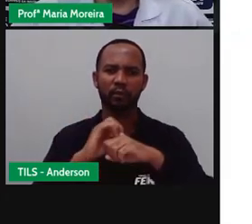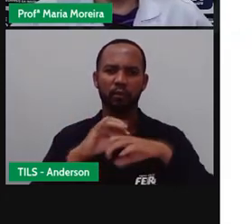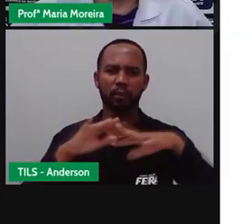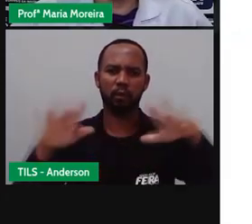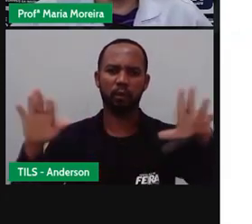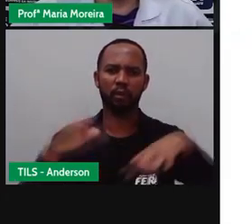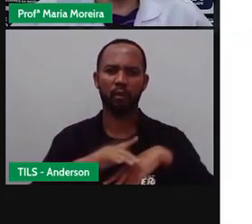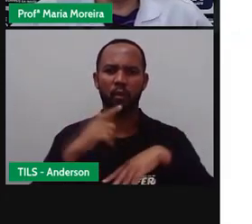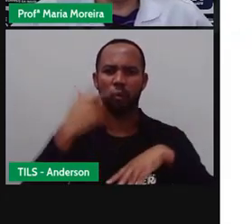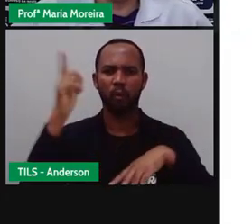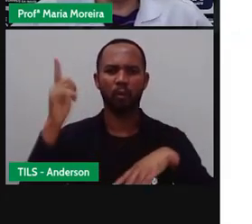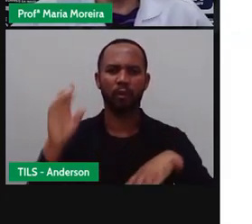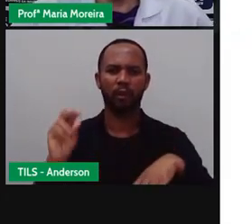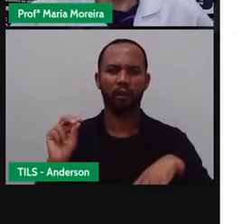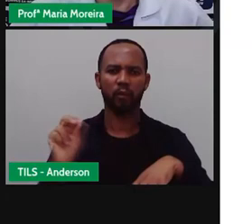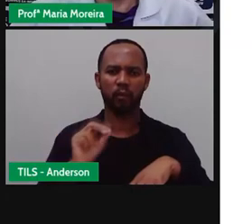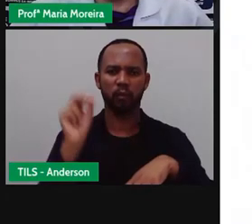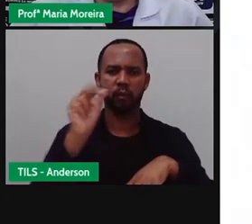Giardíase